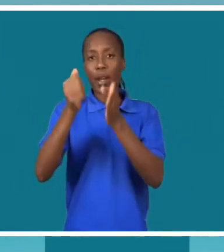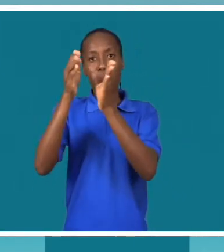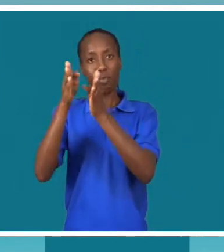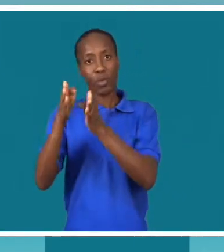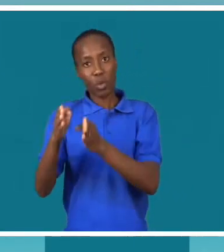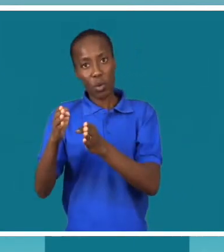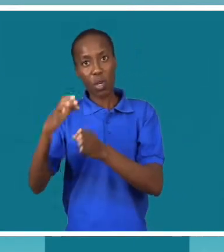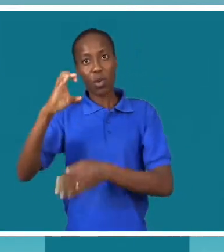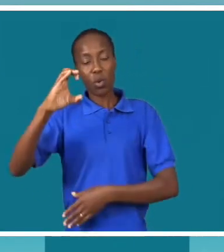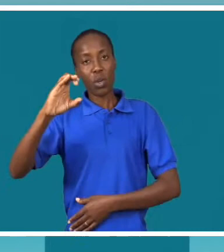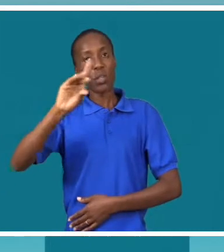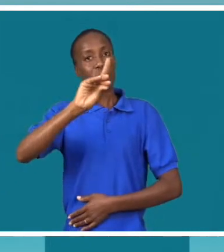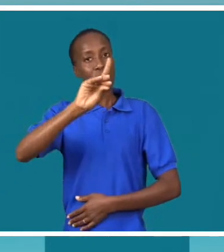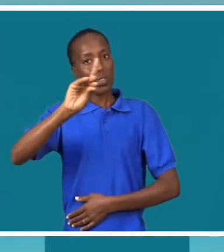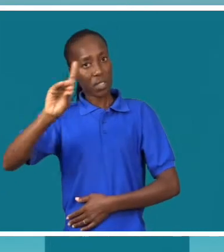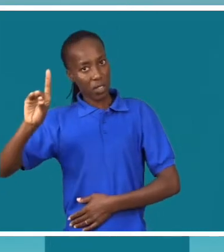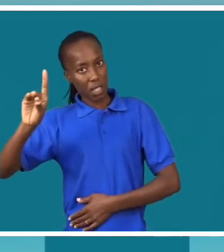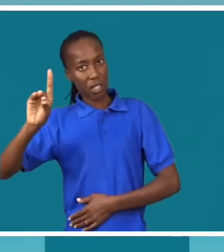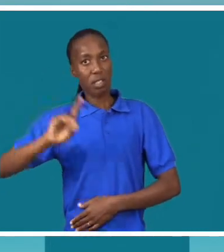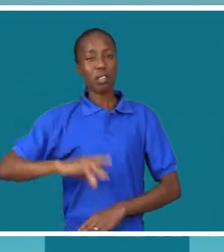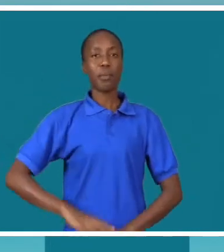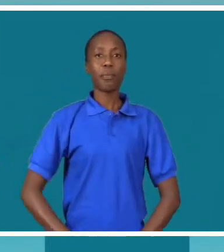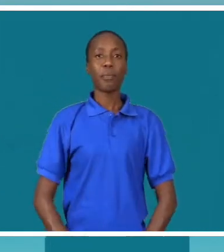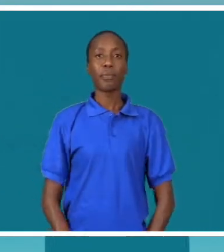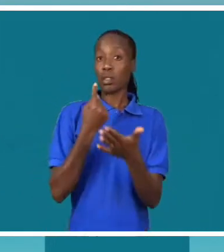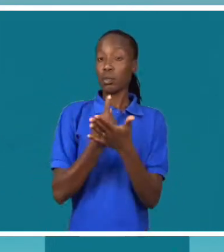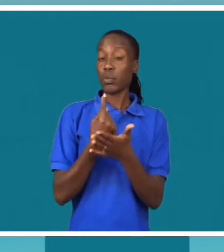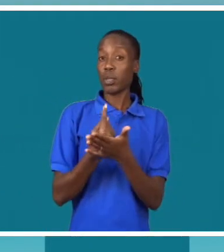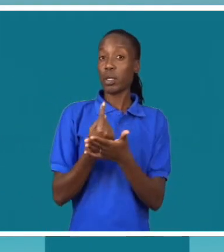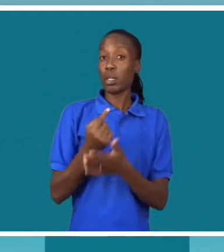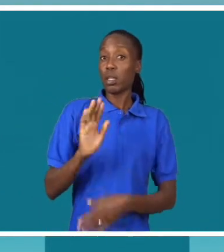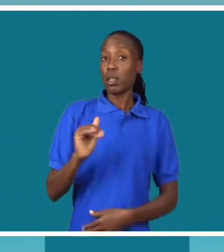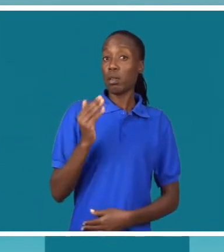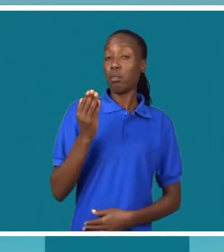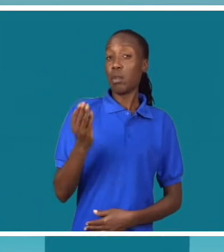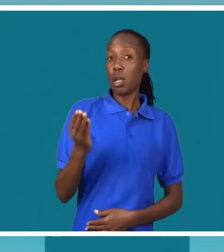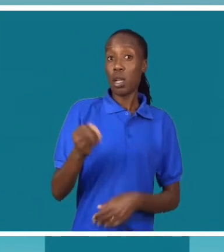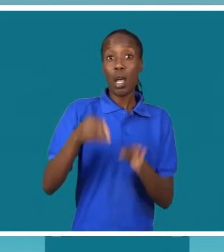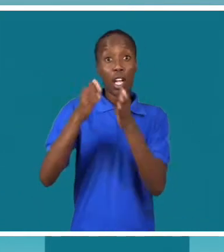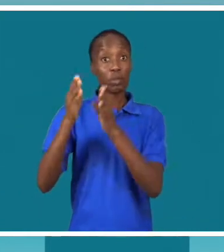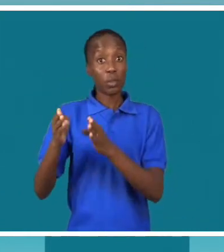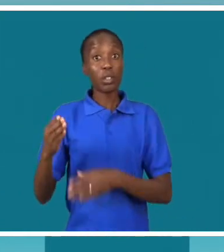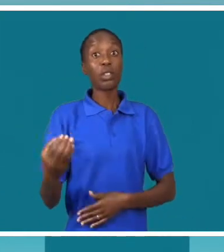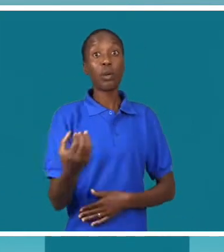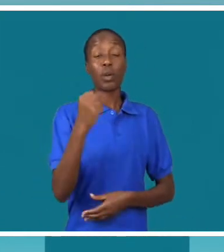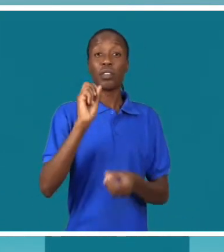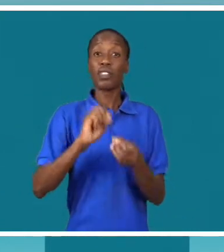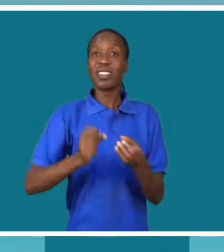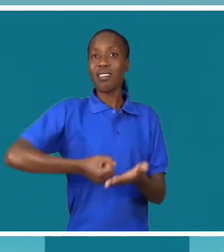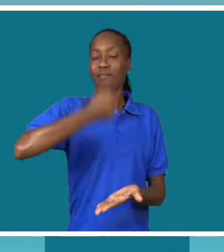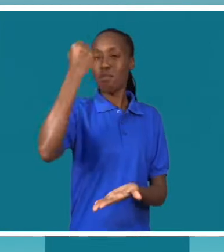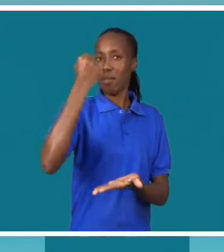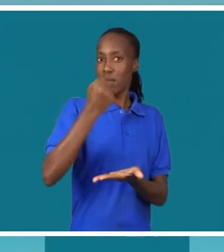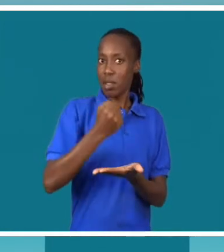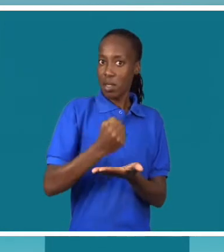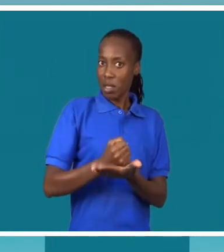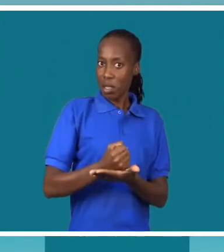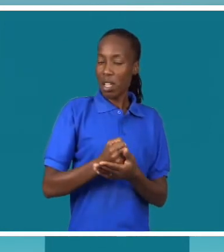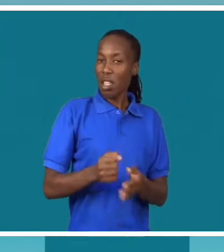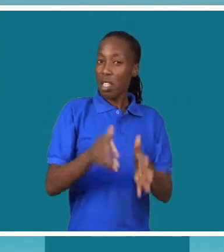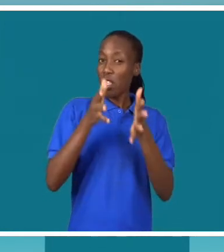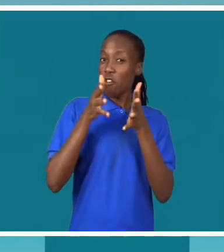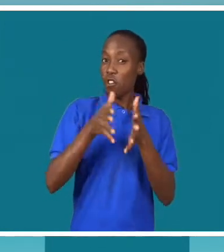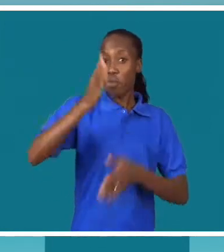às pessoas que portam a deficiência. Vão permitir que quem de direito possa tomar decisões